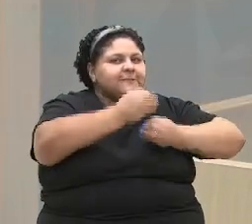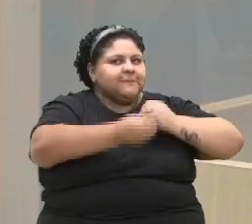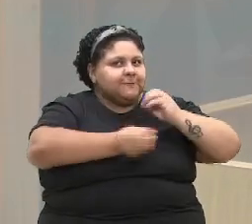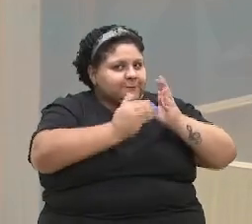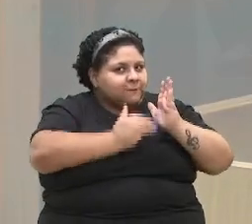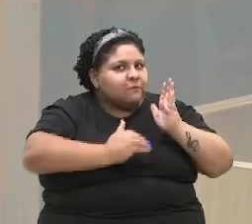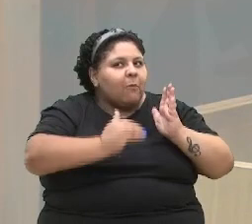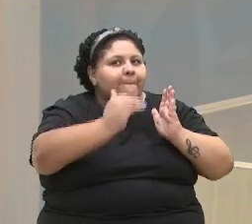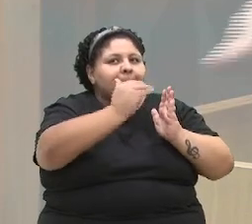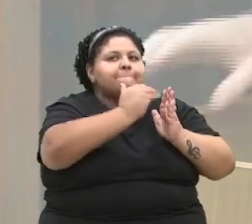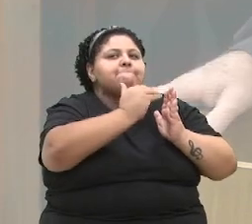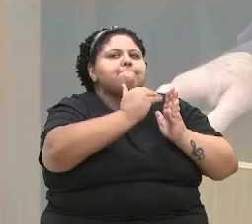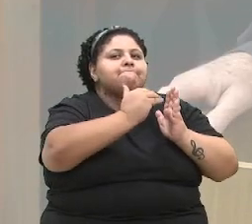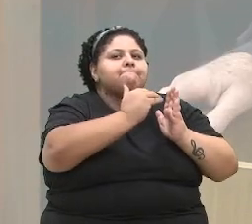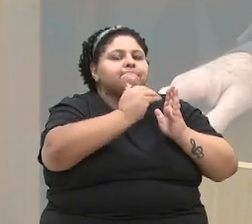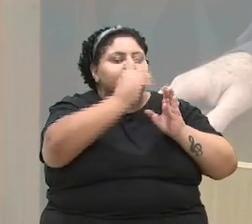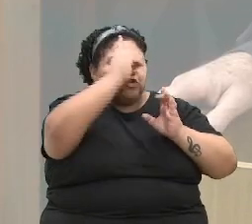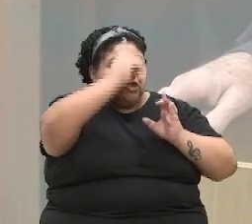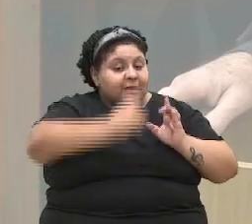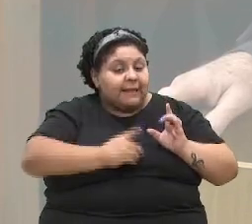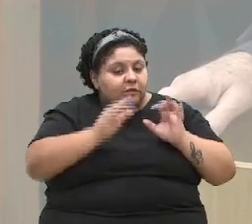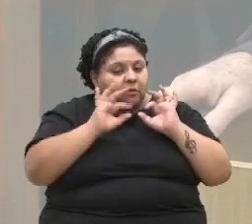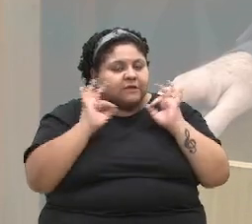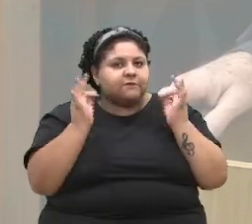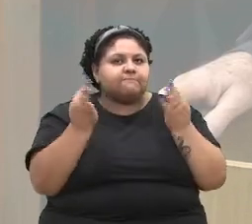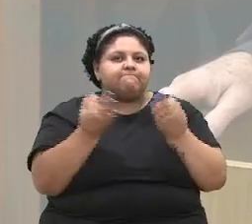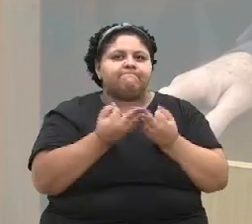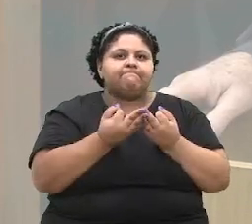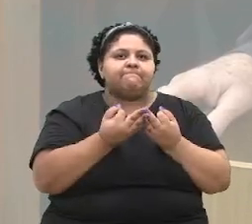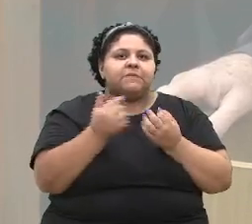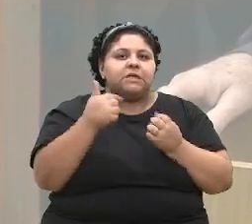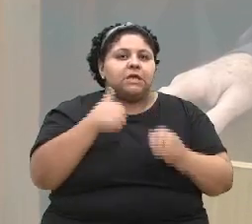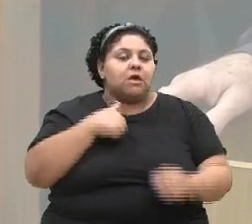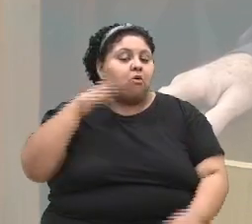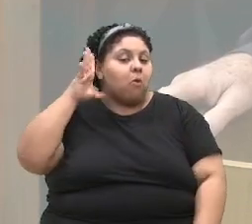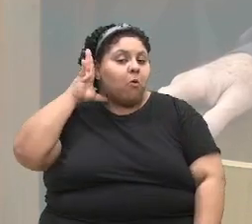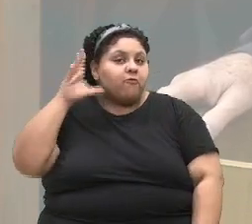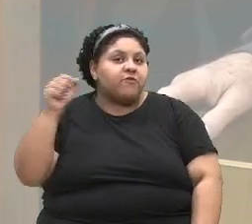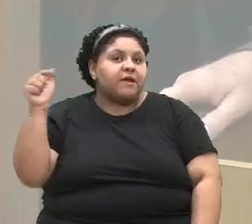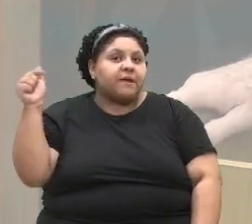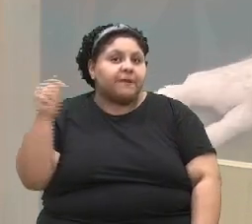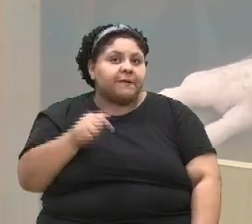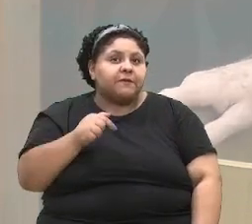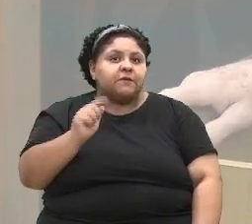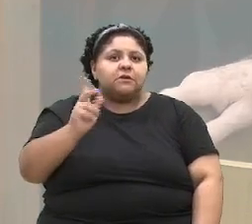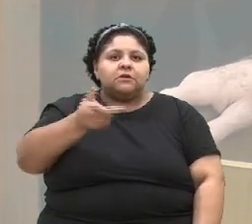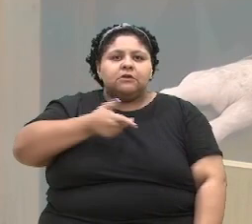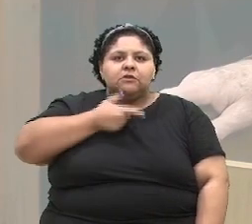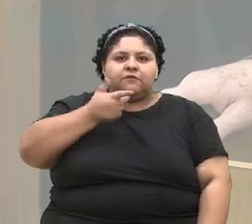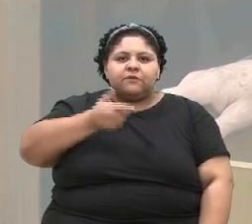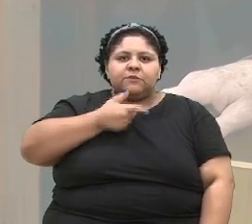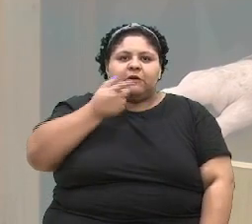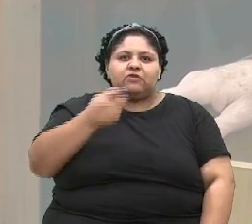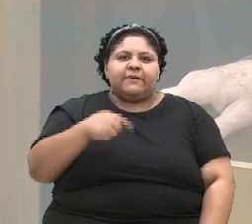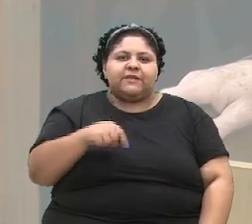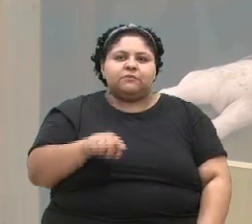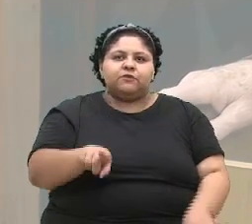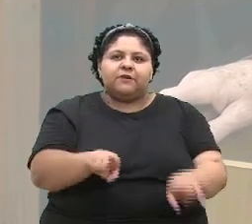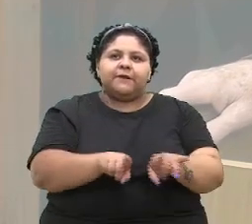diretamente com as famílias. Eu ouvi aqui a fala e eu